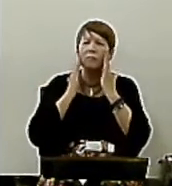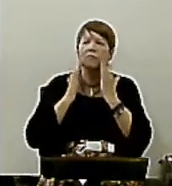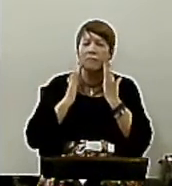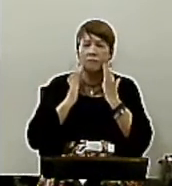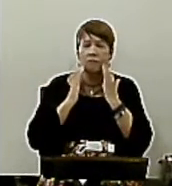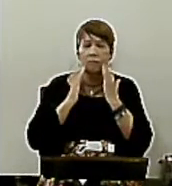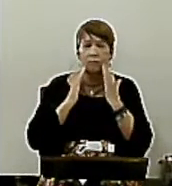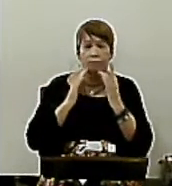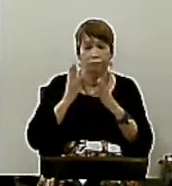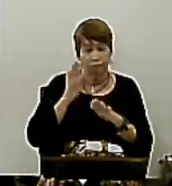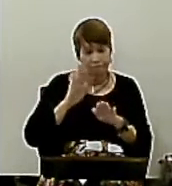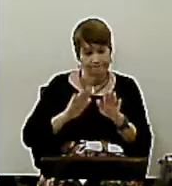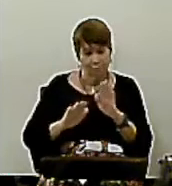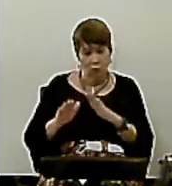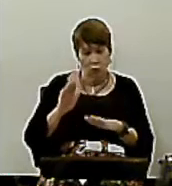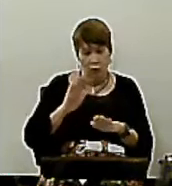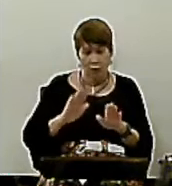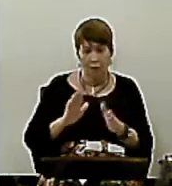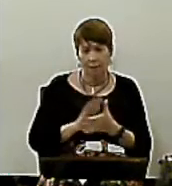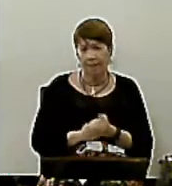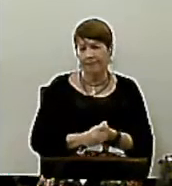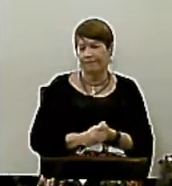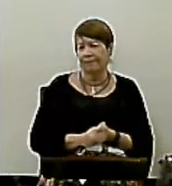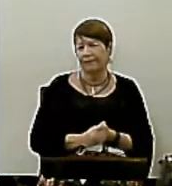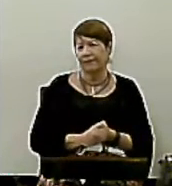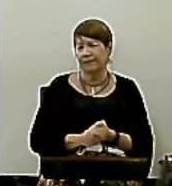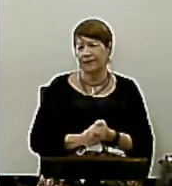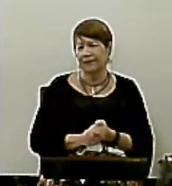Que é estar com 80 anos com rostinho de 30, né?